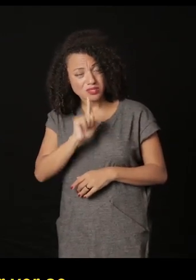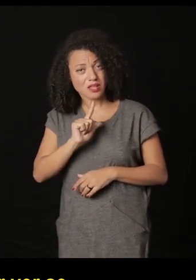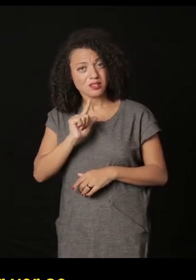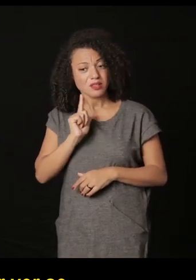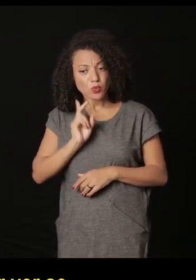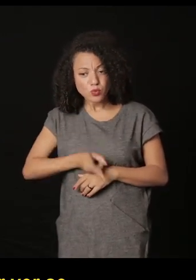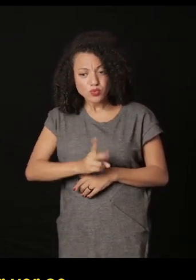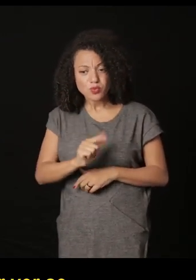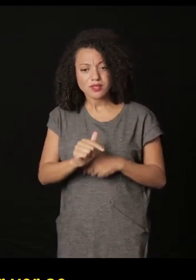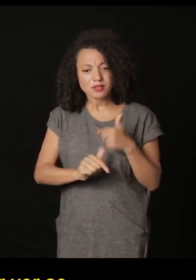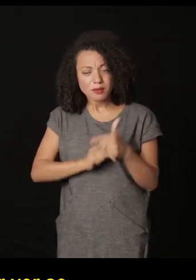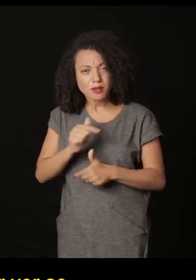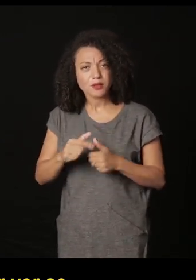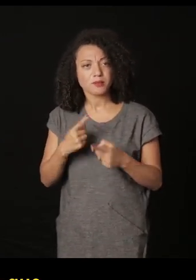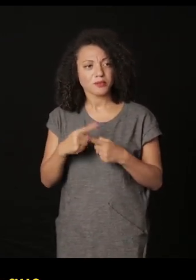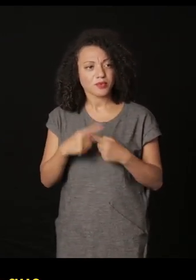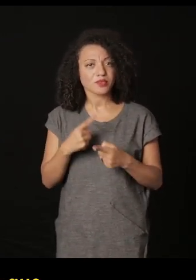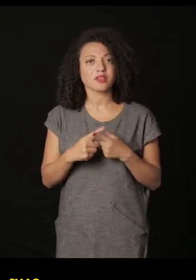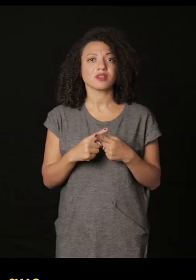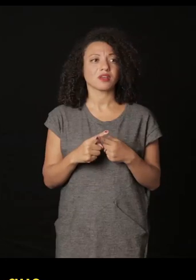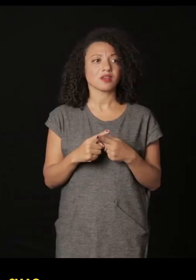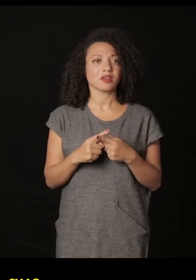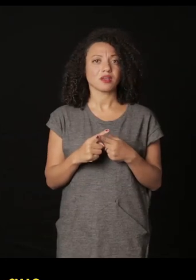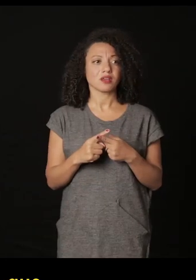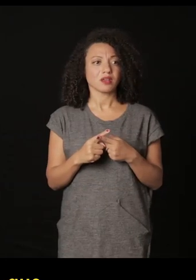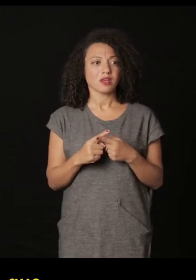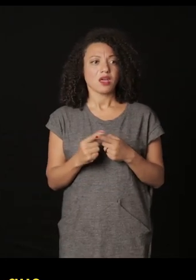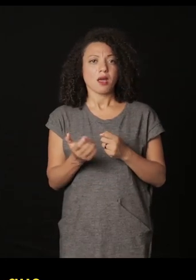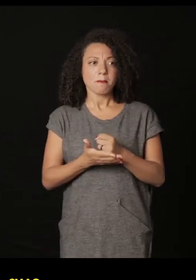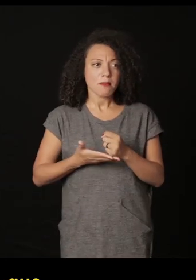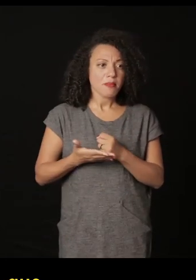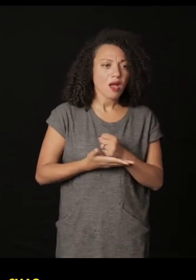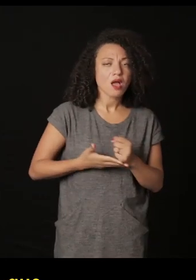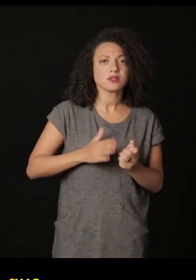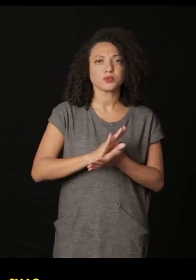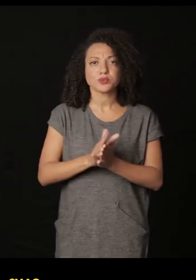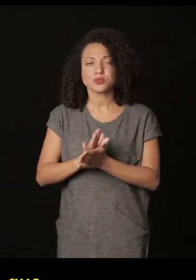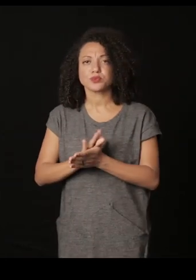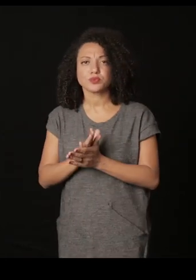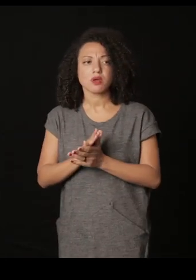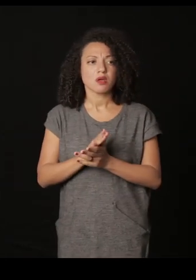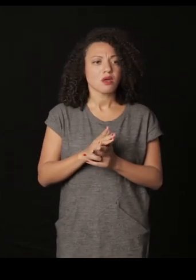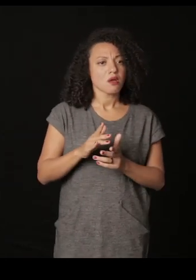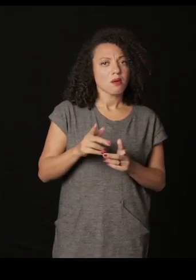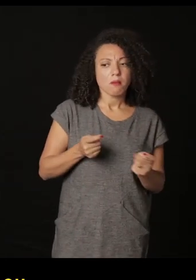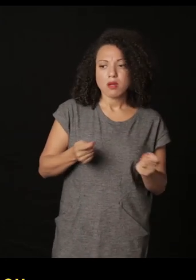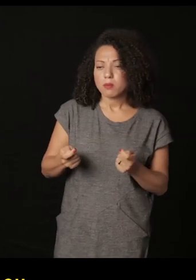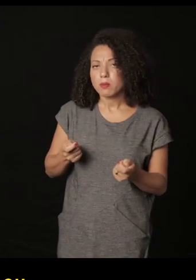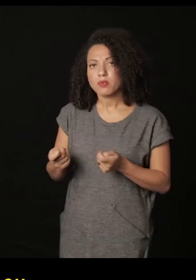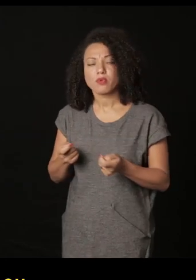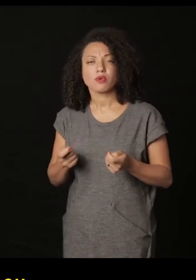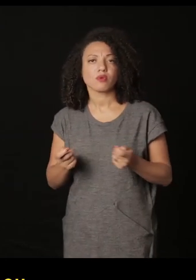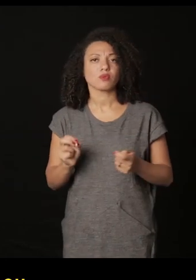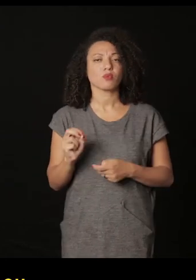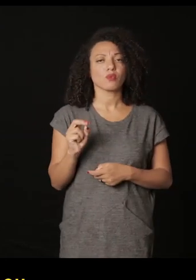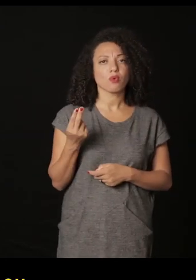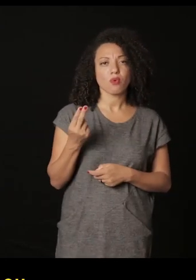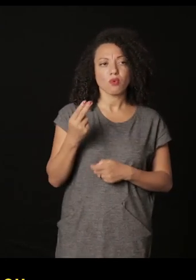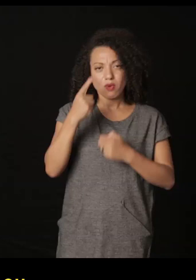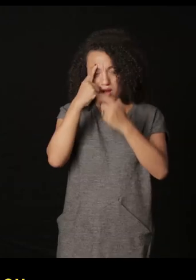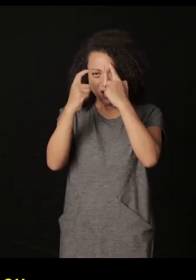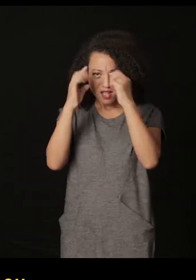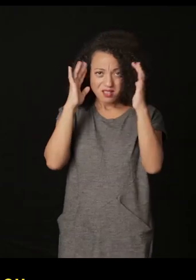consegue se continuar trabalhando minando as bases através do que a gente pode fazer manipulando